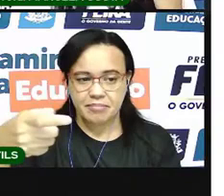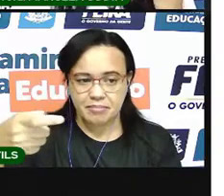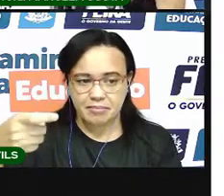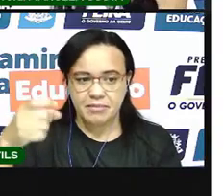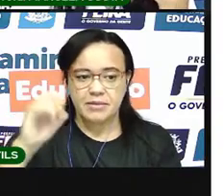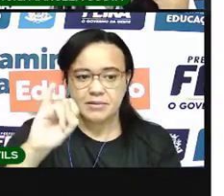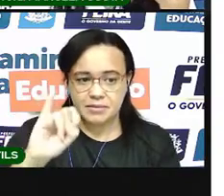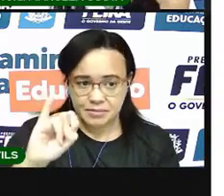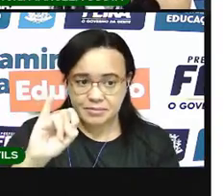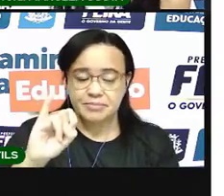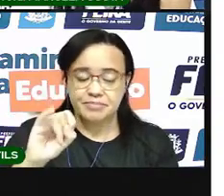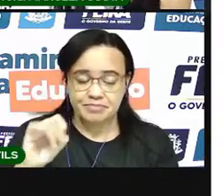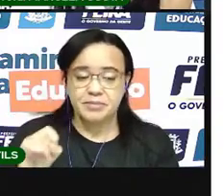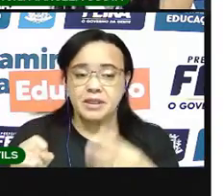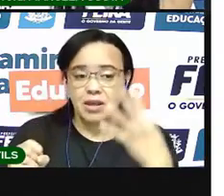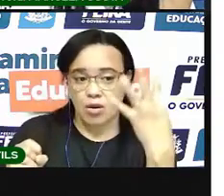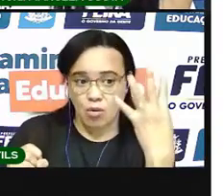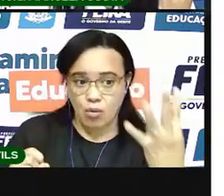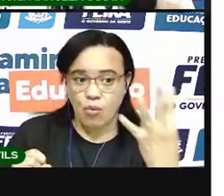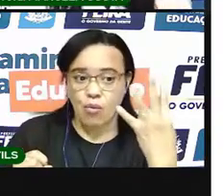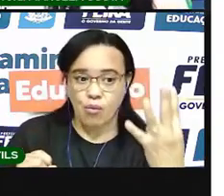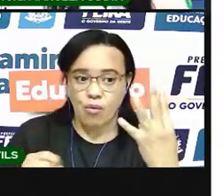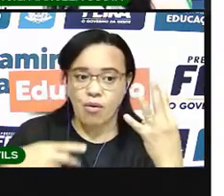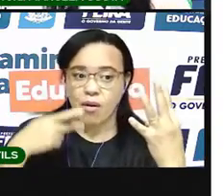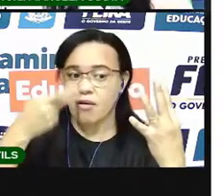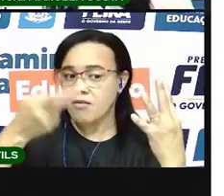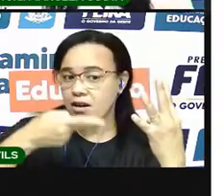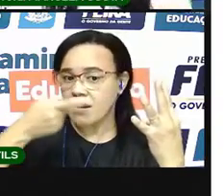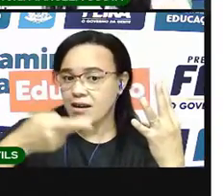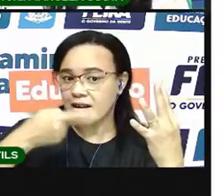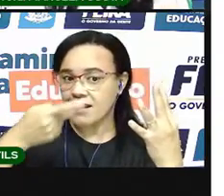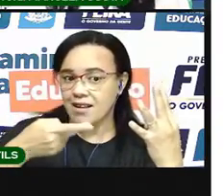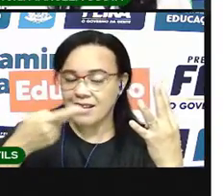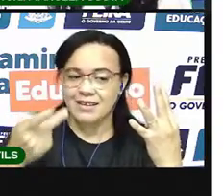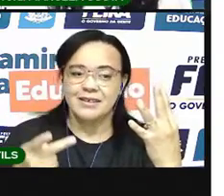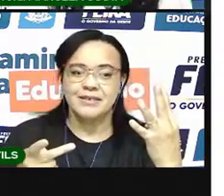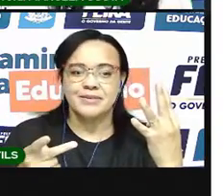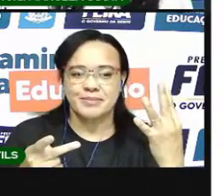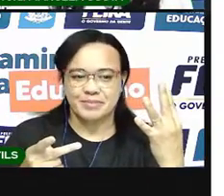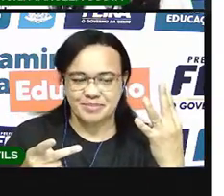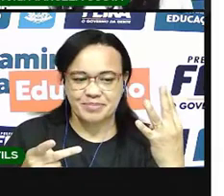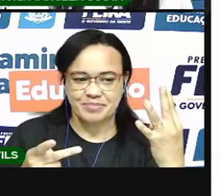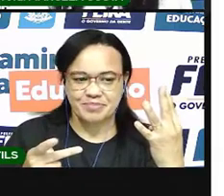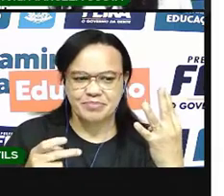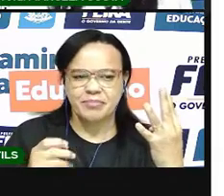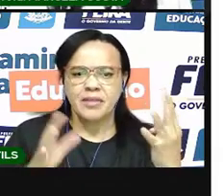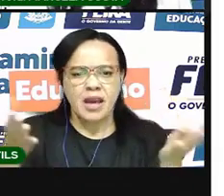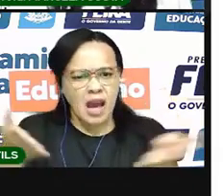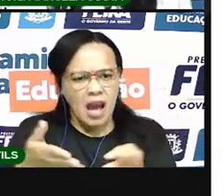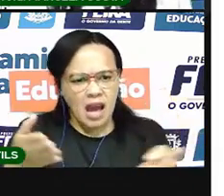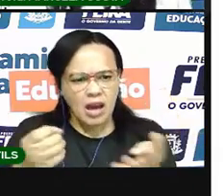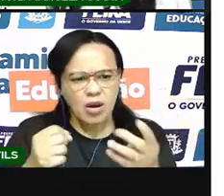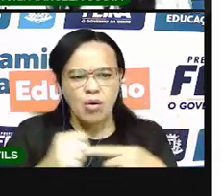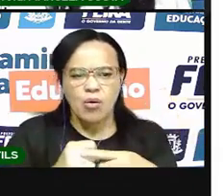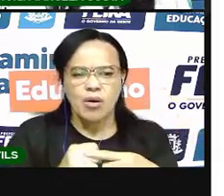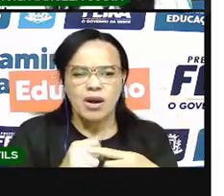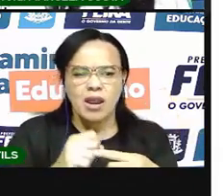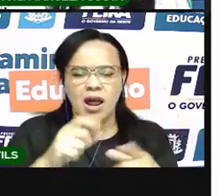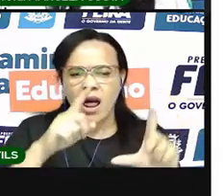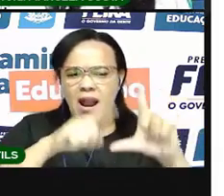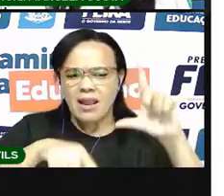Quatro vezes, não é isso? Vamos contar quantas letras tem essa palavra?